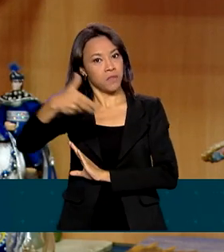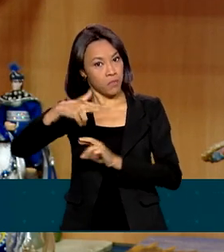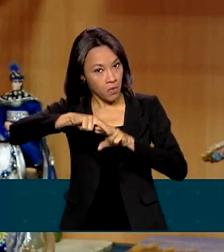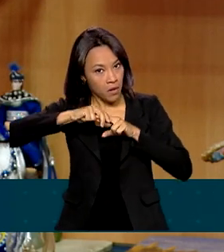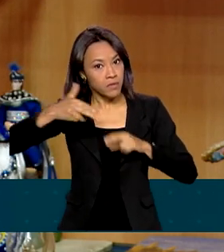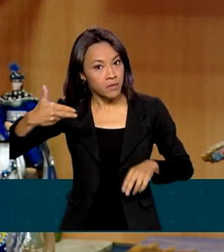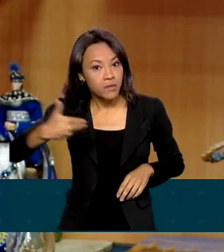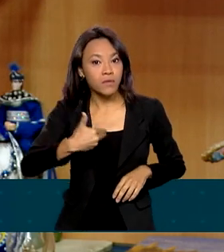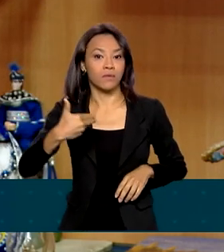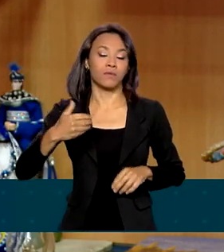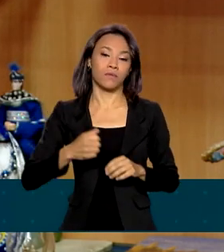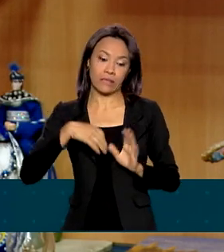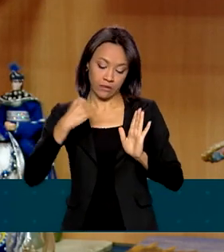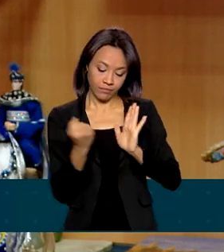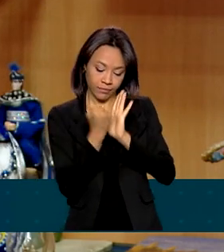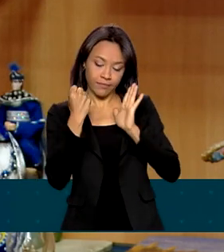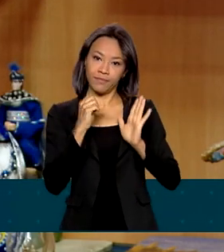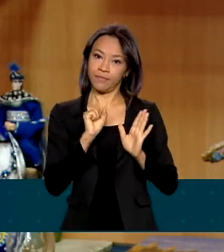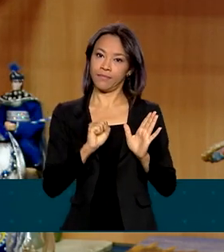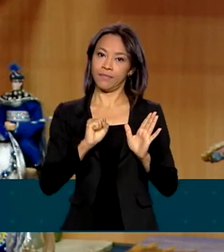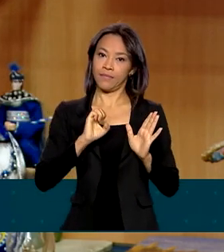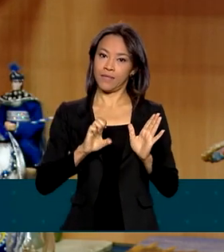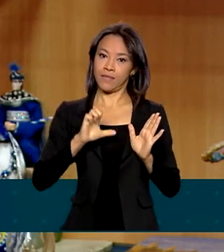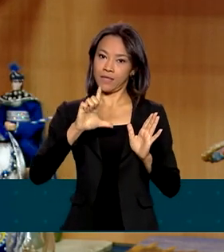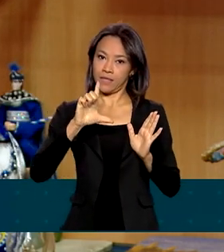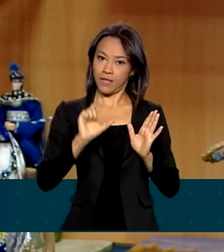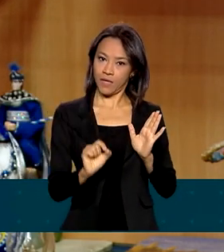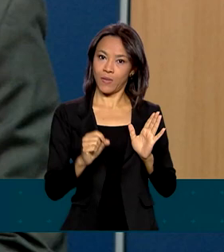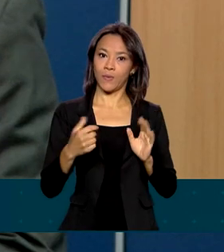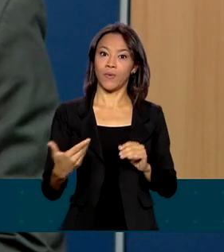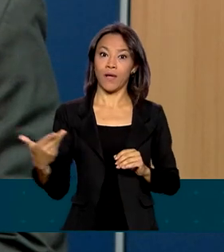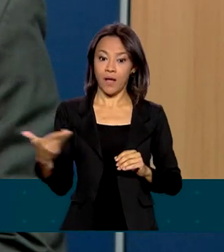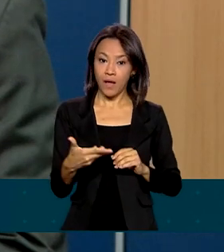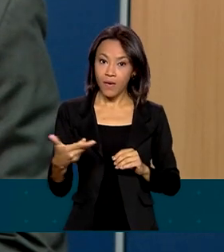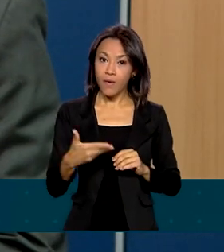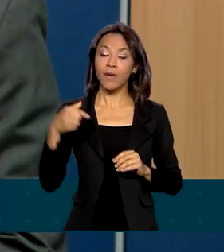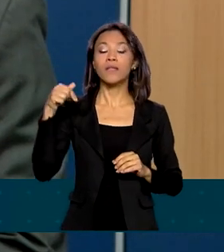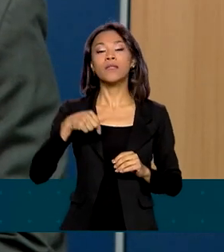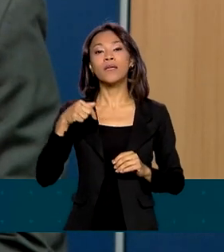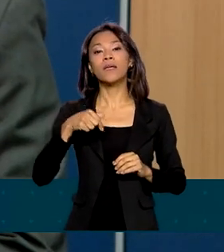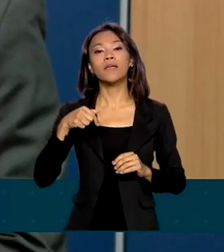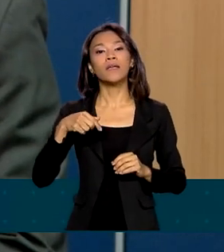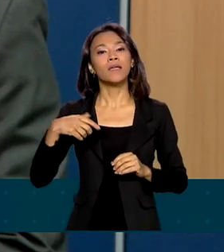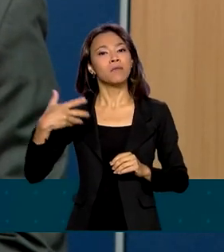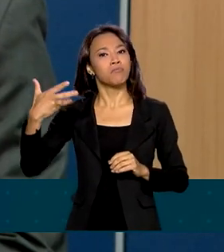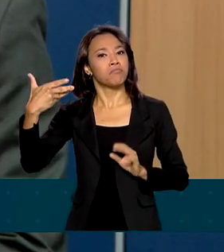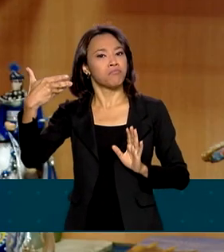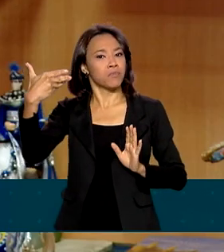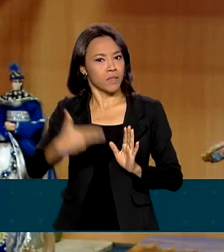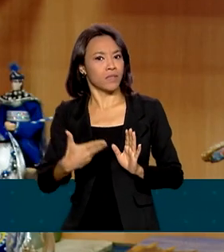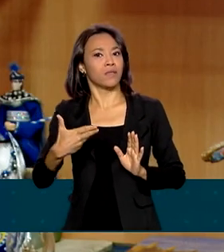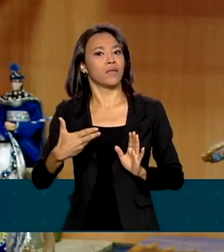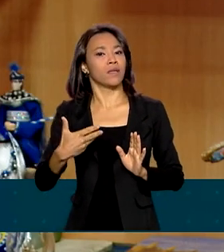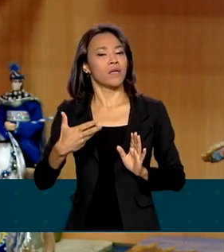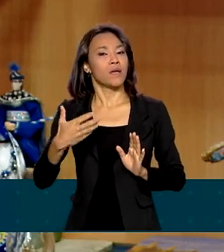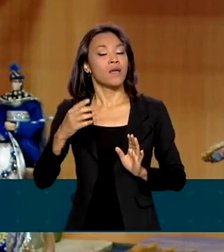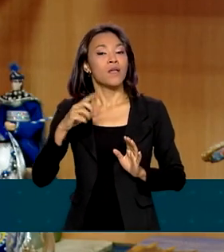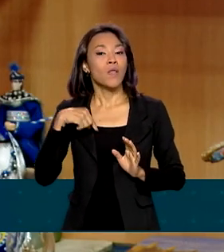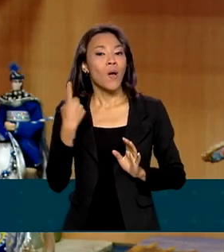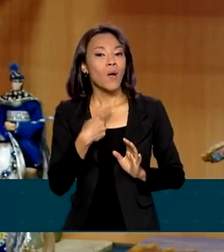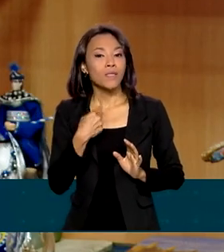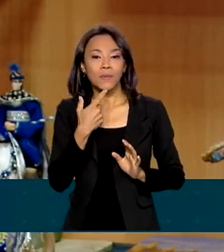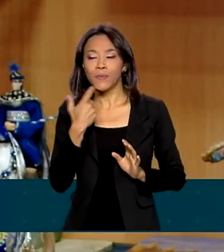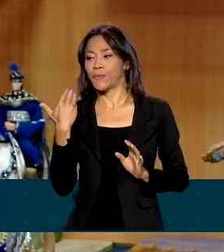E você sabe, o Brasil agora entrou na Organização Mundial do Turismo no Conselho Executivo. E também acabamos de